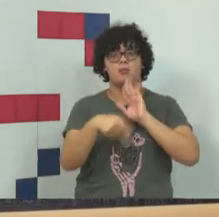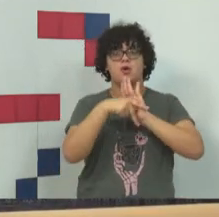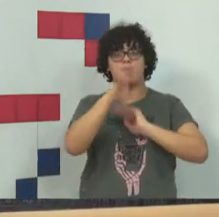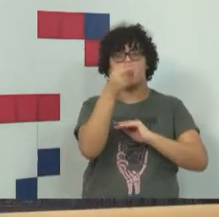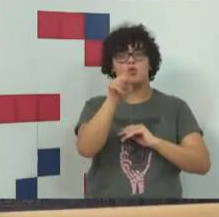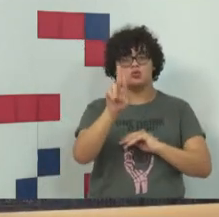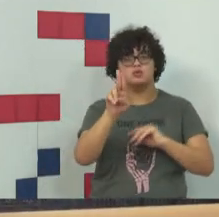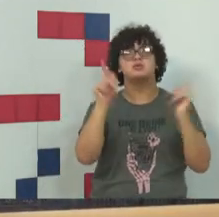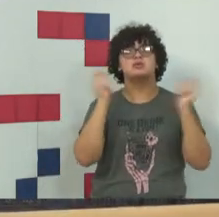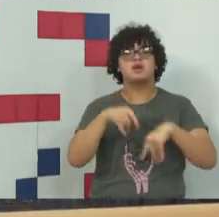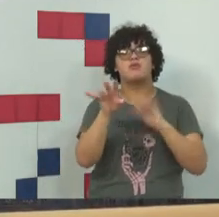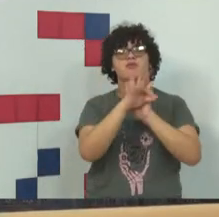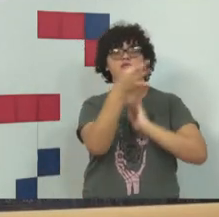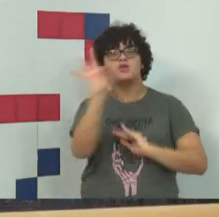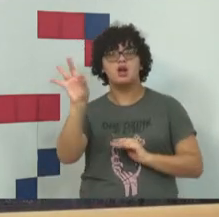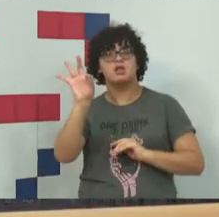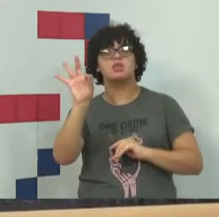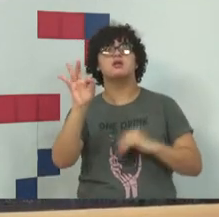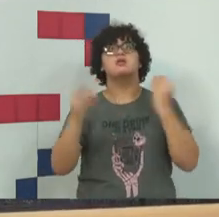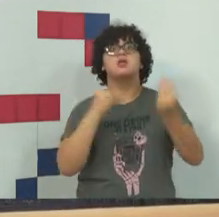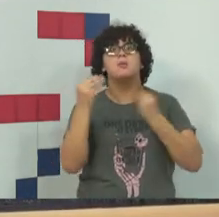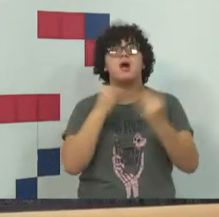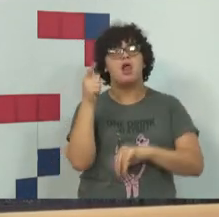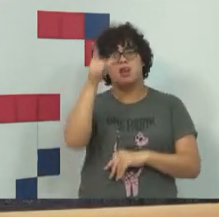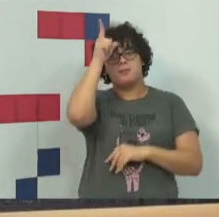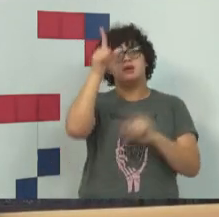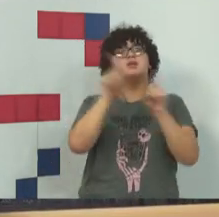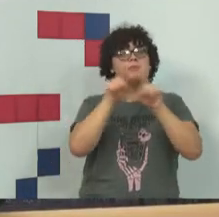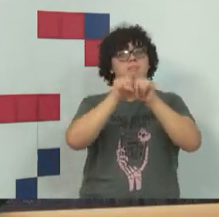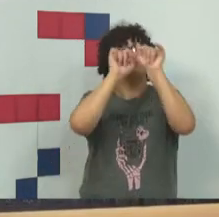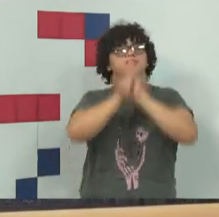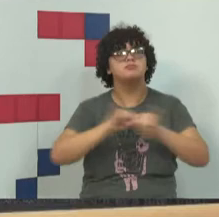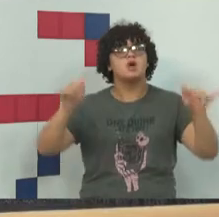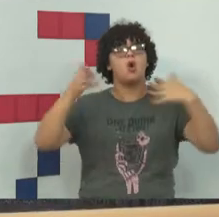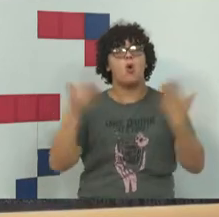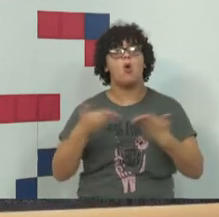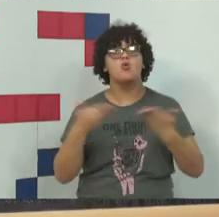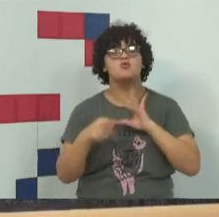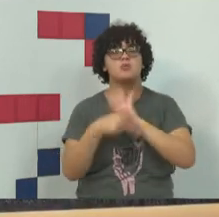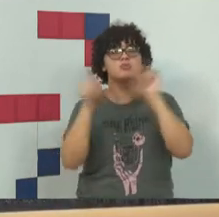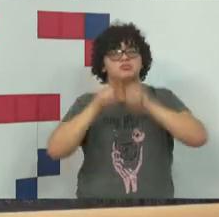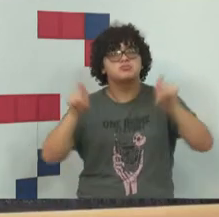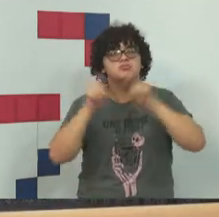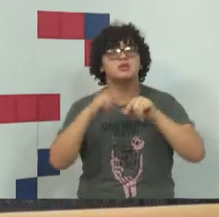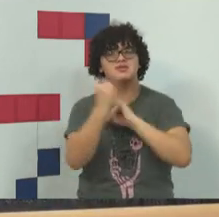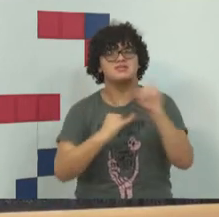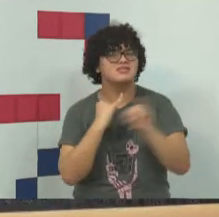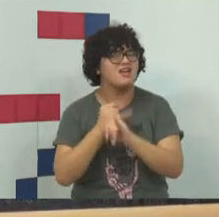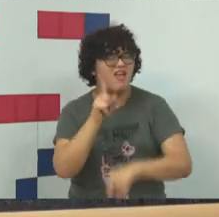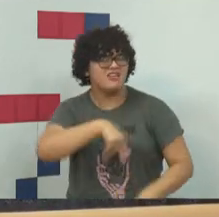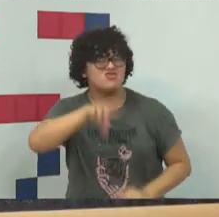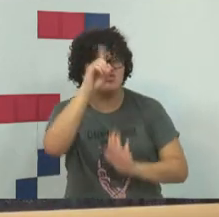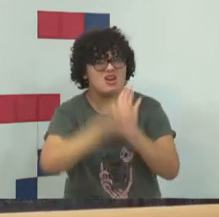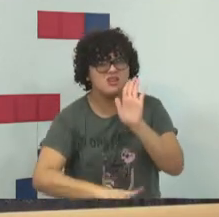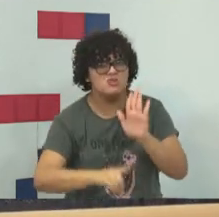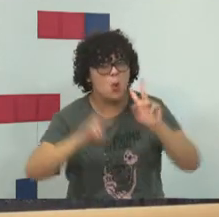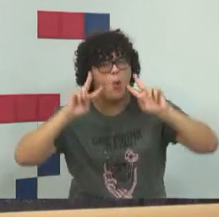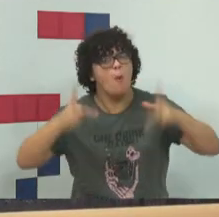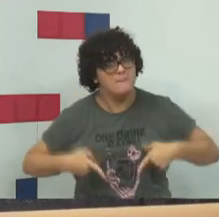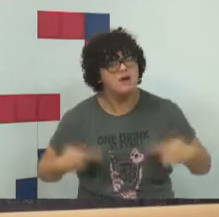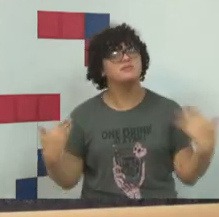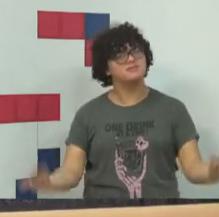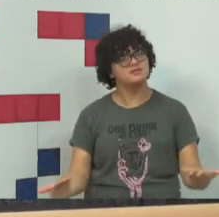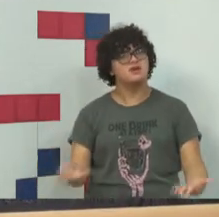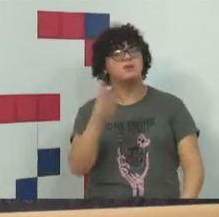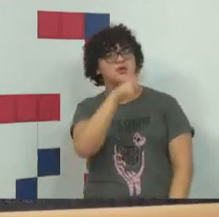Suprema Corte Francesa já se manifestou, a Suprema Corte da Alemanha já se manifestou. Hoje, virtualidade e internet é direito humano. E sobre isso, acho que a